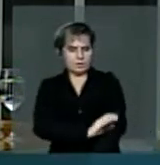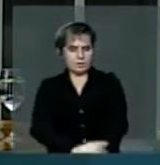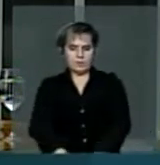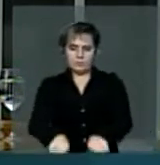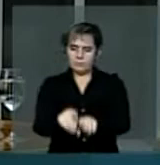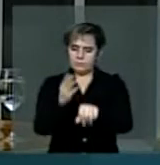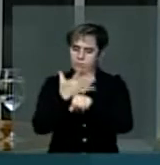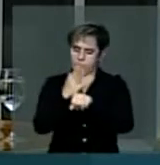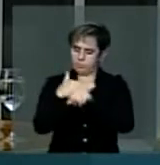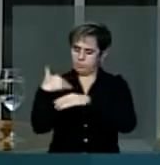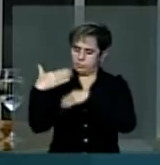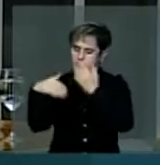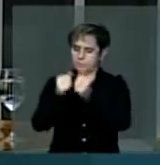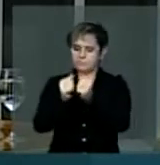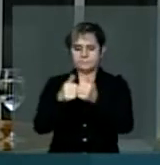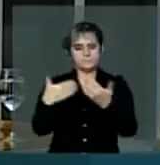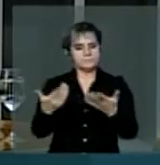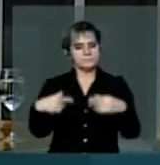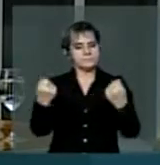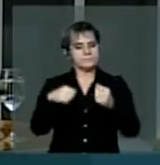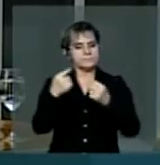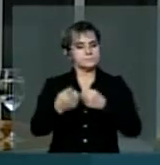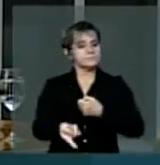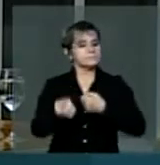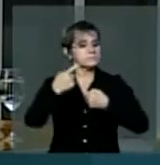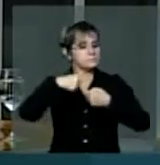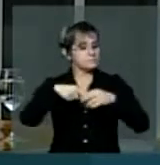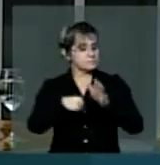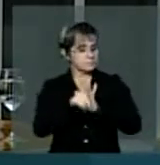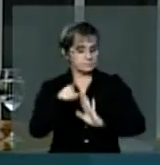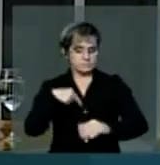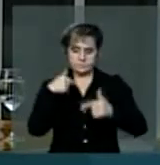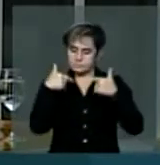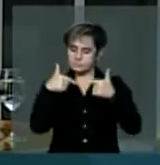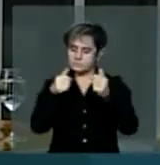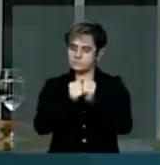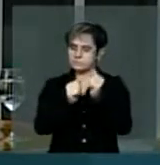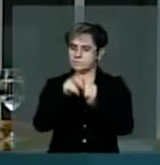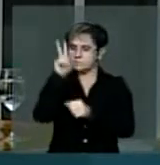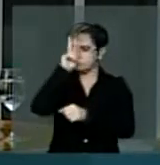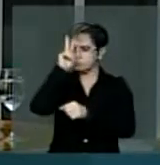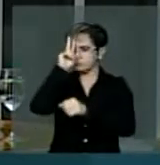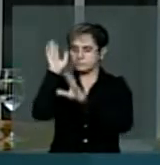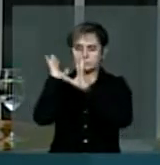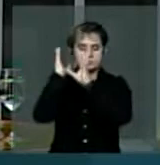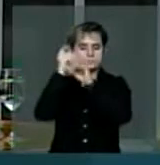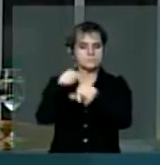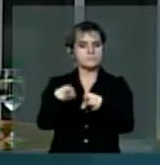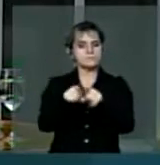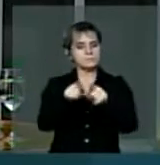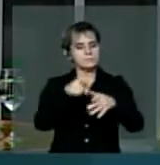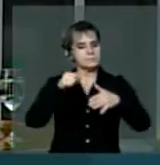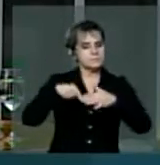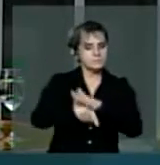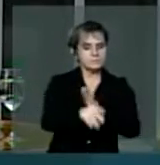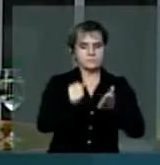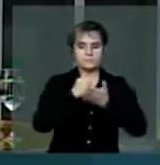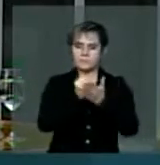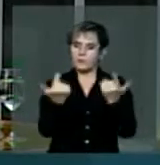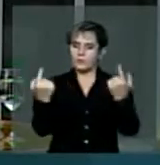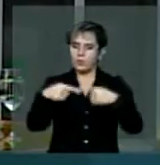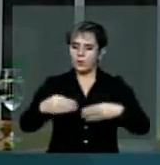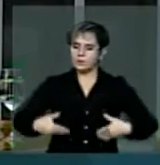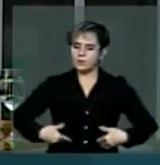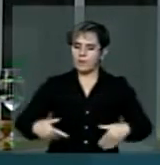práticas. Precisamos recuperar nossas bandeiras históricas e aprofundá-las no combate à fome,